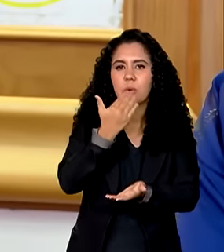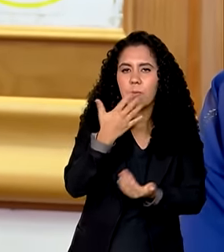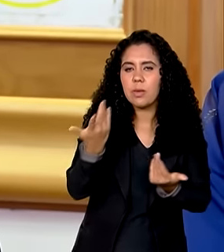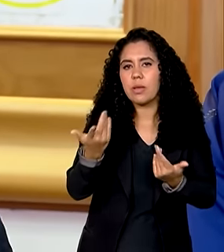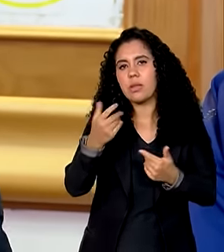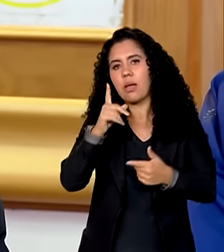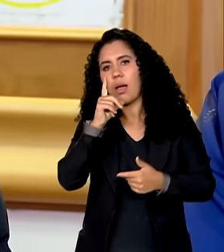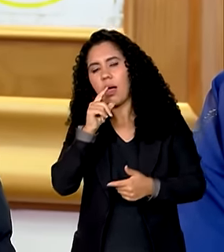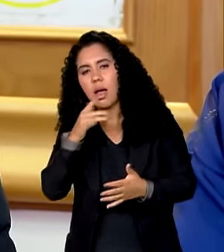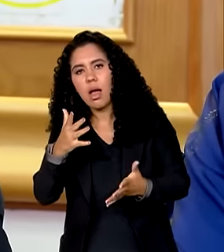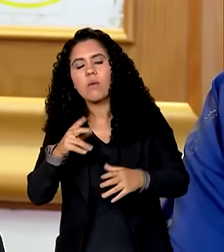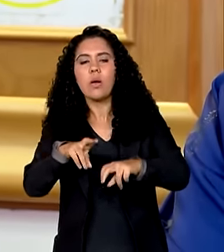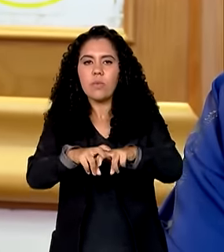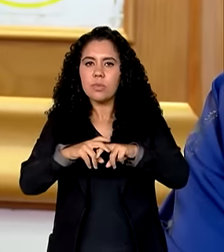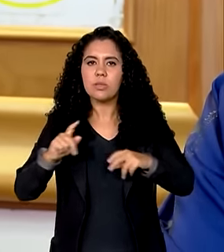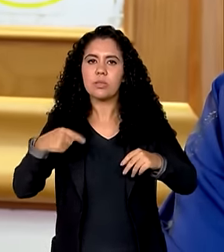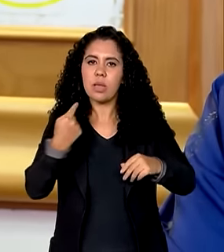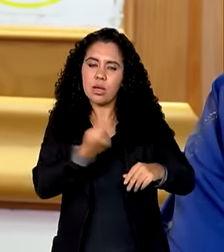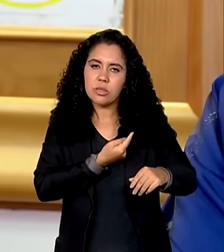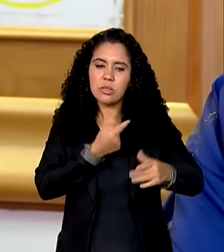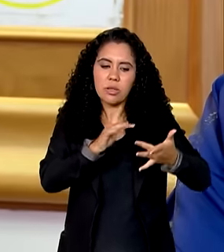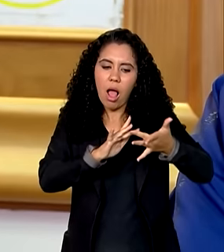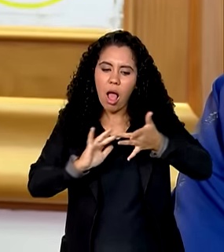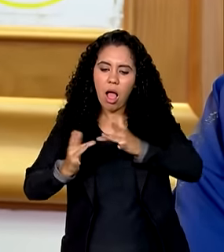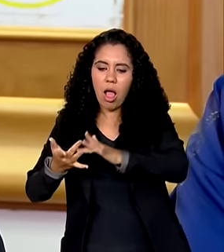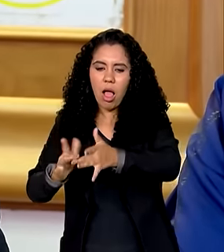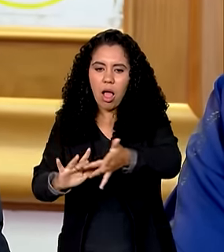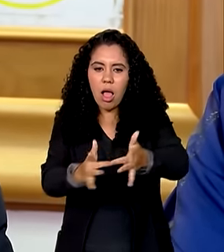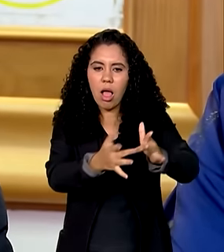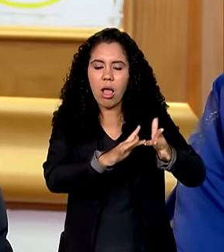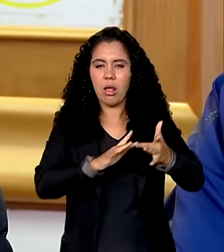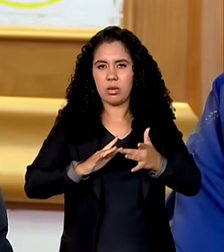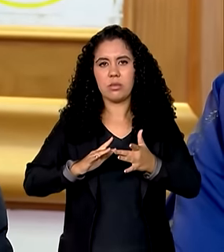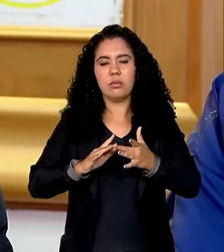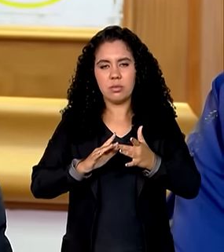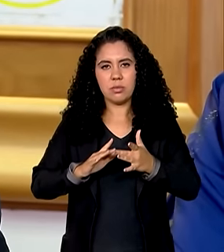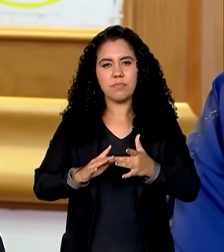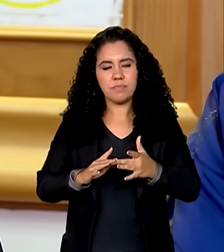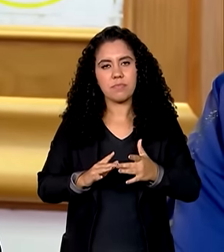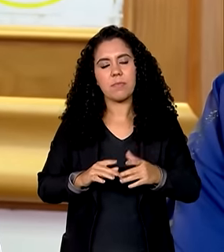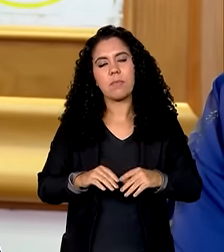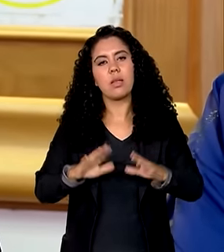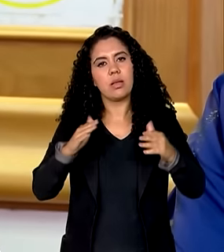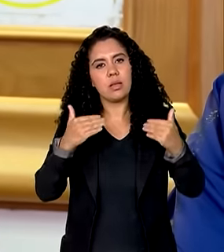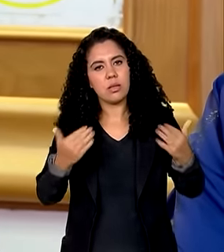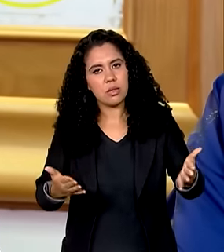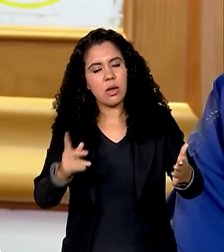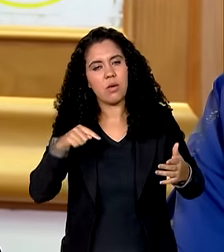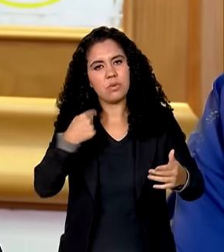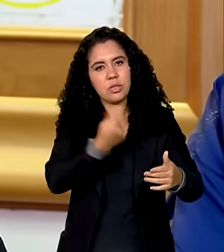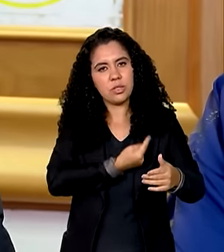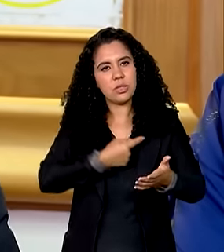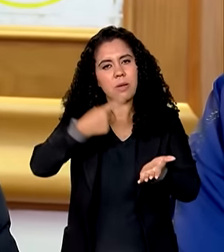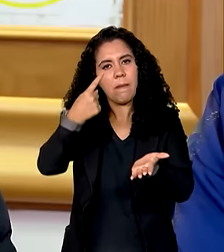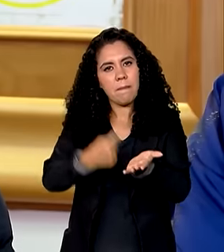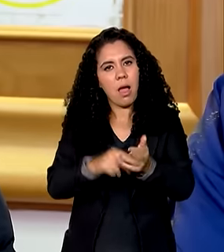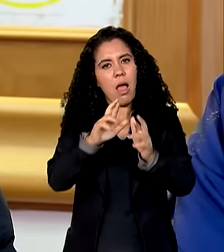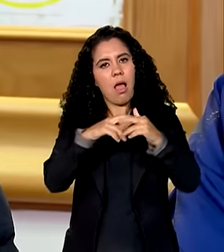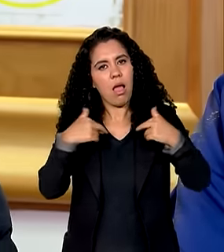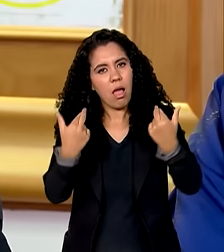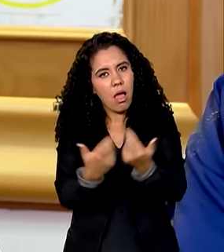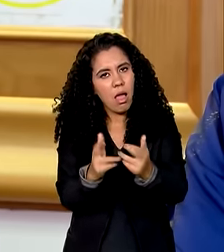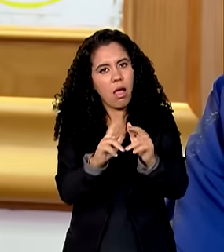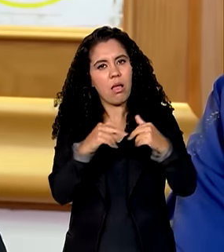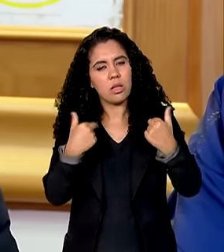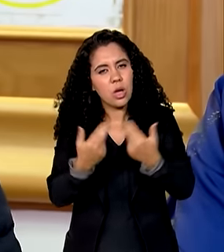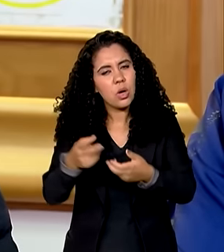atuando ao lado de todo o setor que presta serviço aqui no Rio Grande do Sul então temos feito reuniões quase que diárias